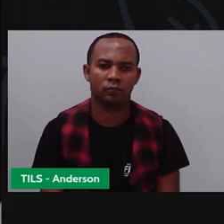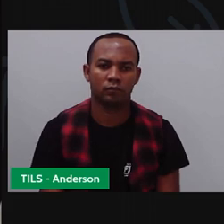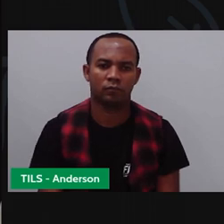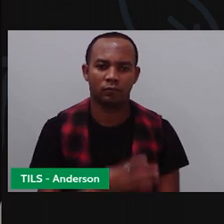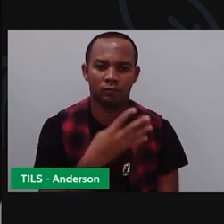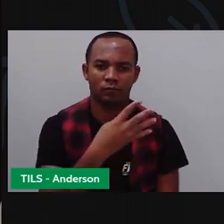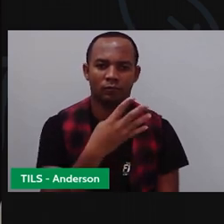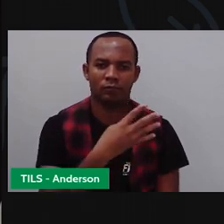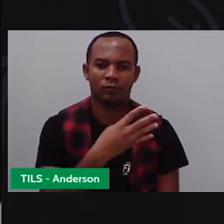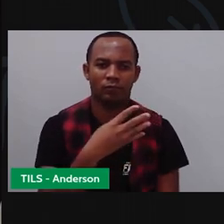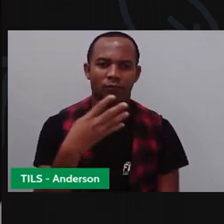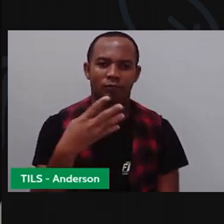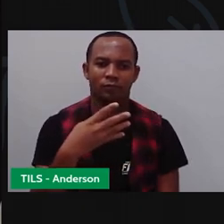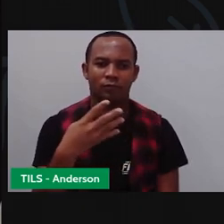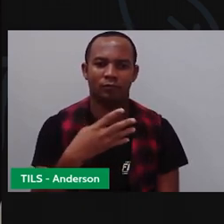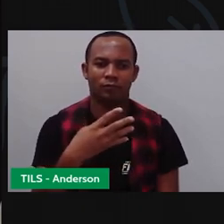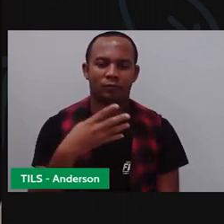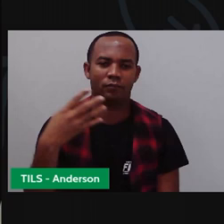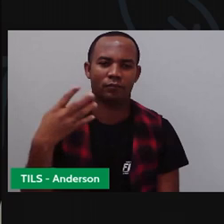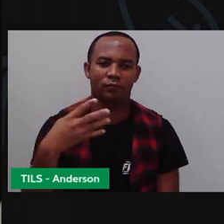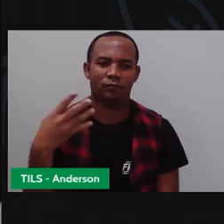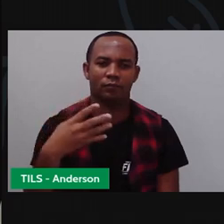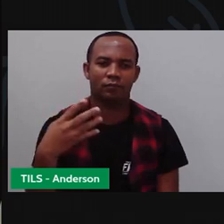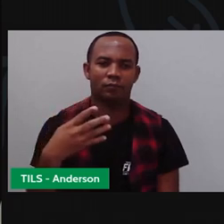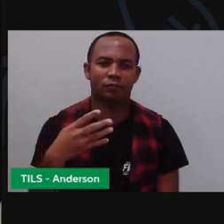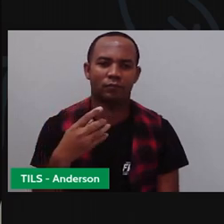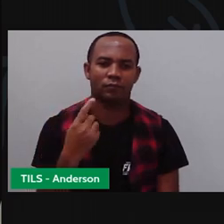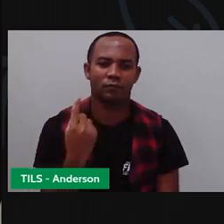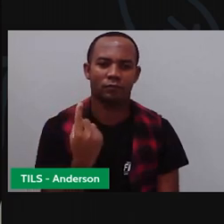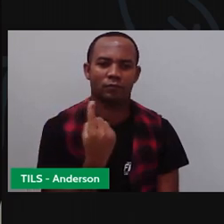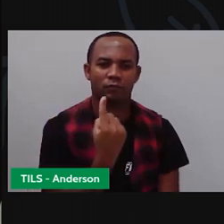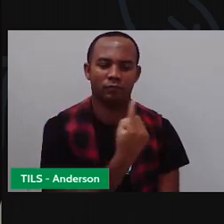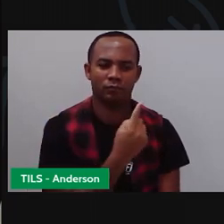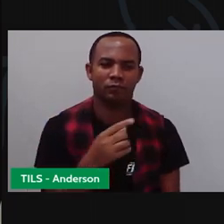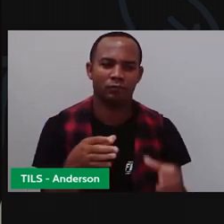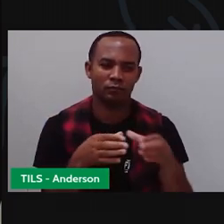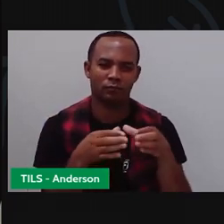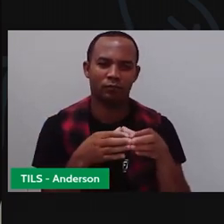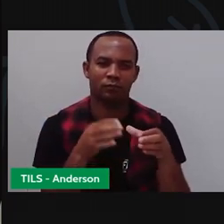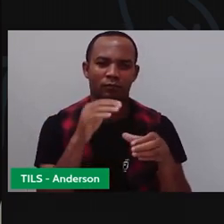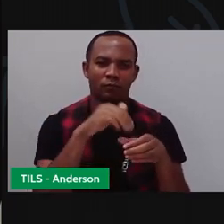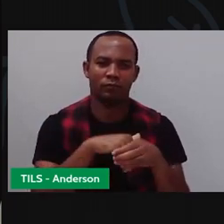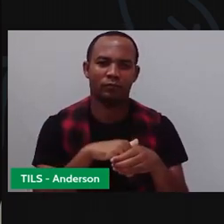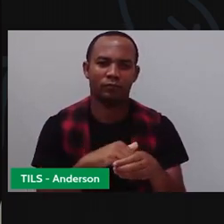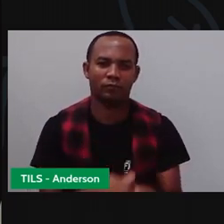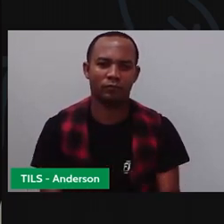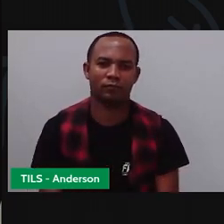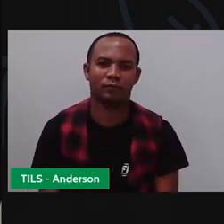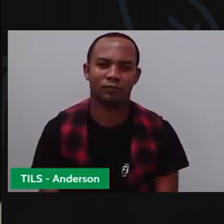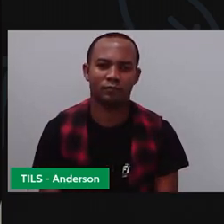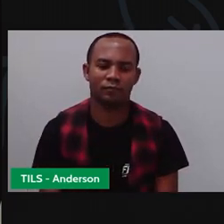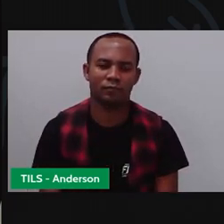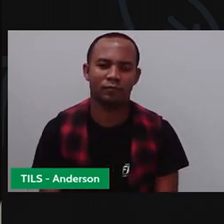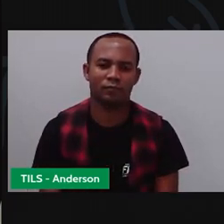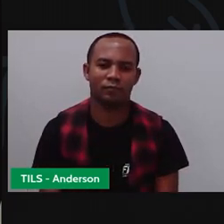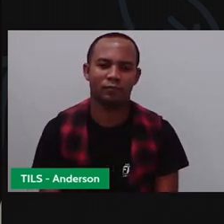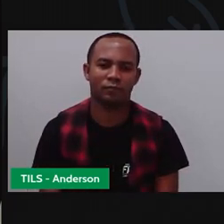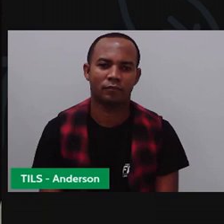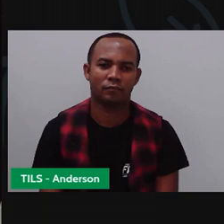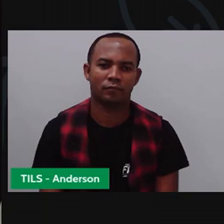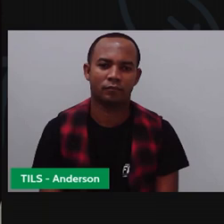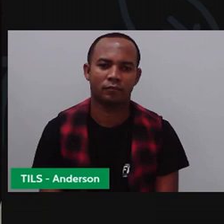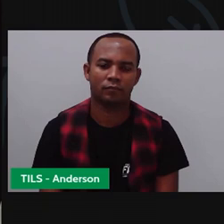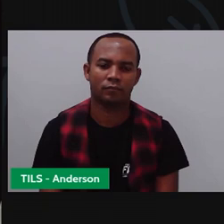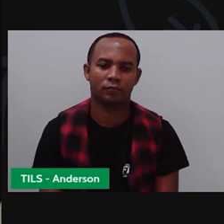Quatro. Quatro e quatro. Cada grupo tem quantos carrinhos? Quatro. Então, é quatro mais quatro